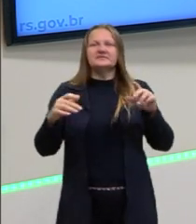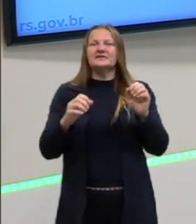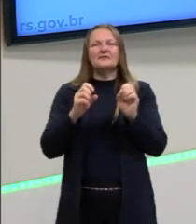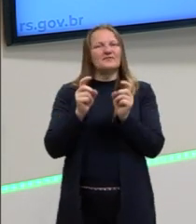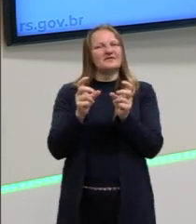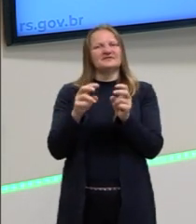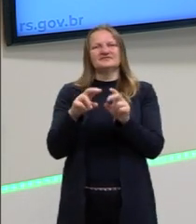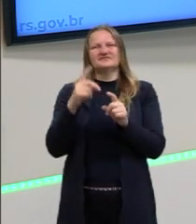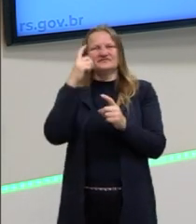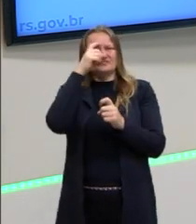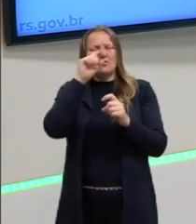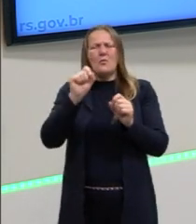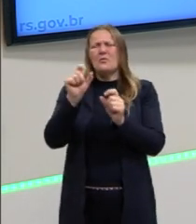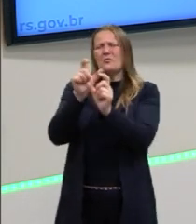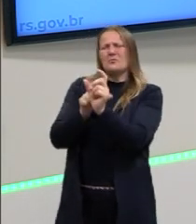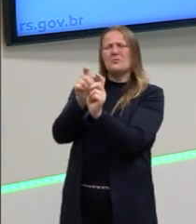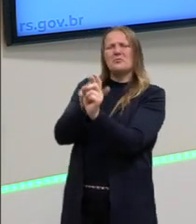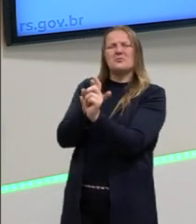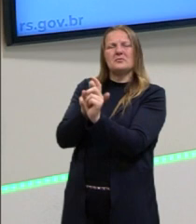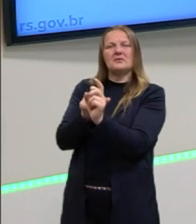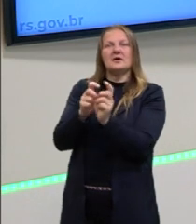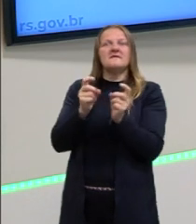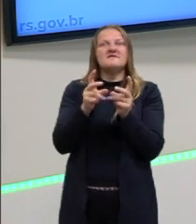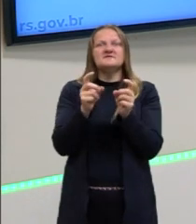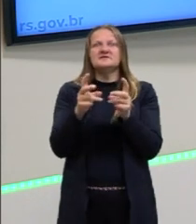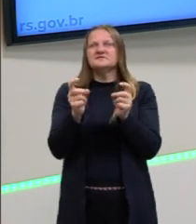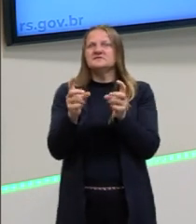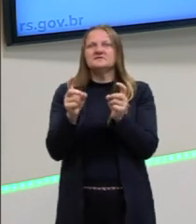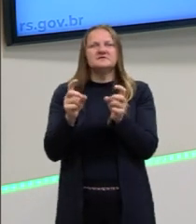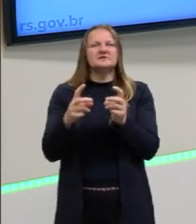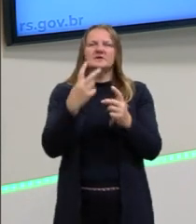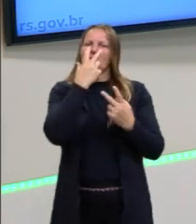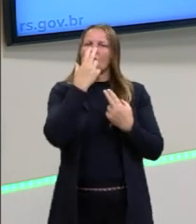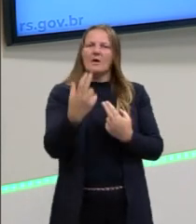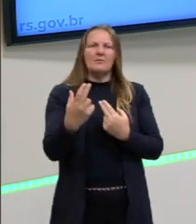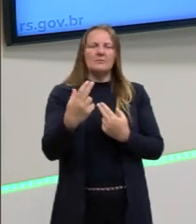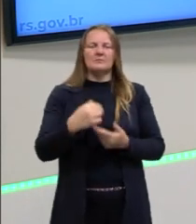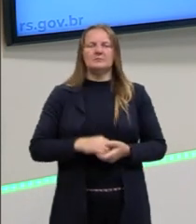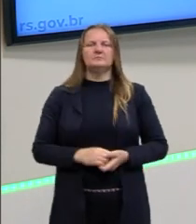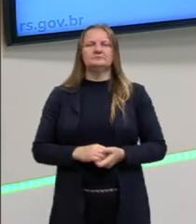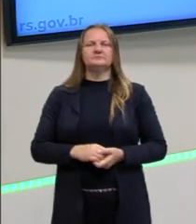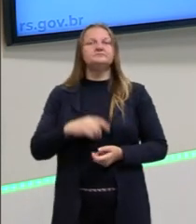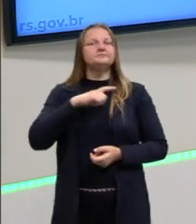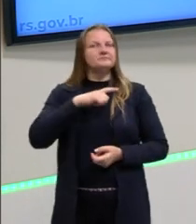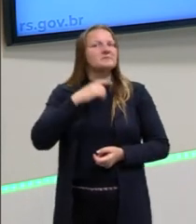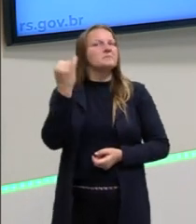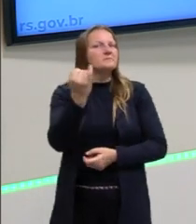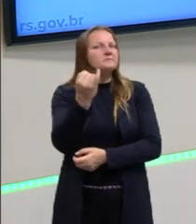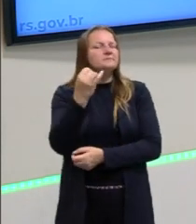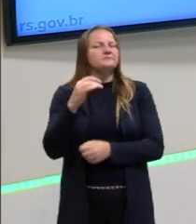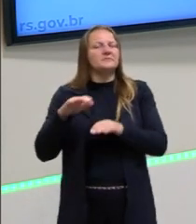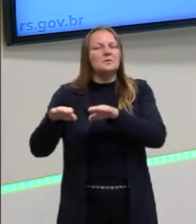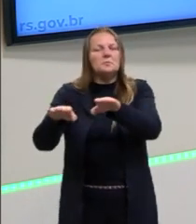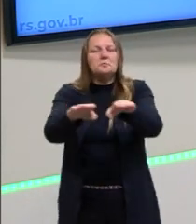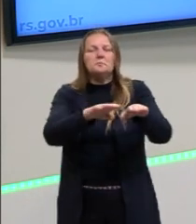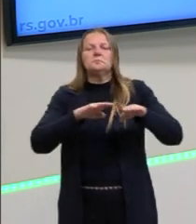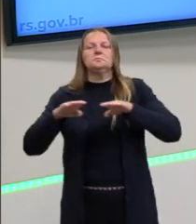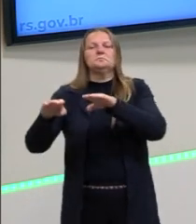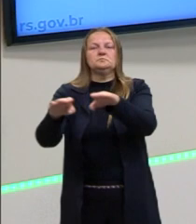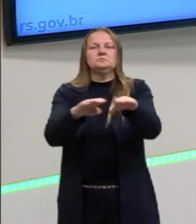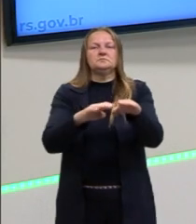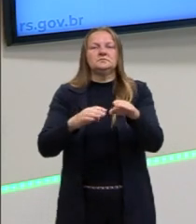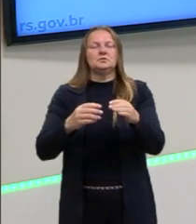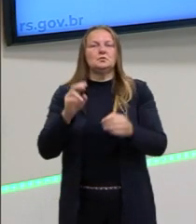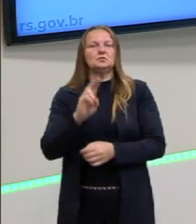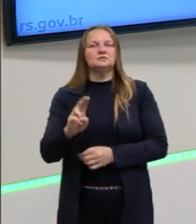vai ter dificuldade na venda dos seus produtos. Então é importante que as pessoas tenham essa homogeneização na forma de